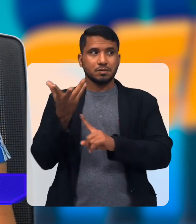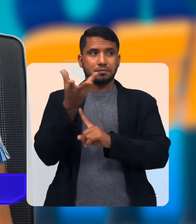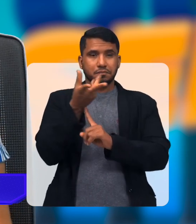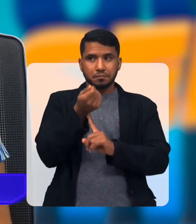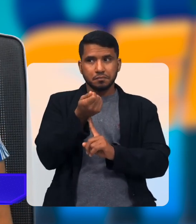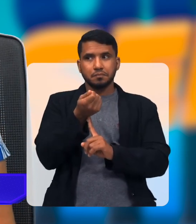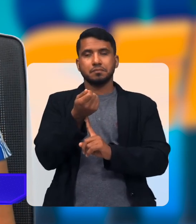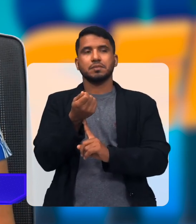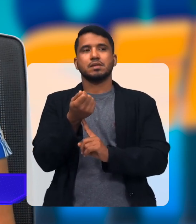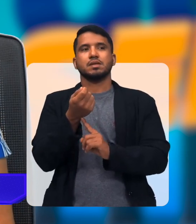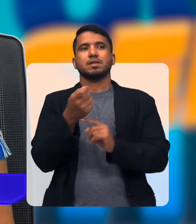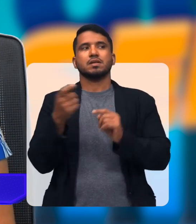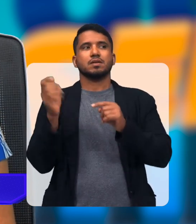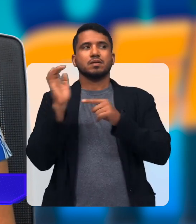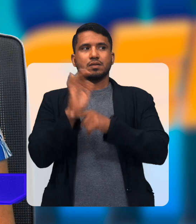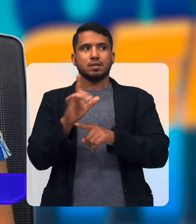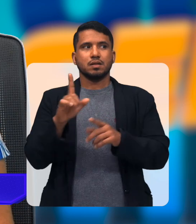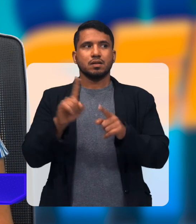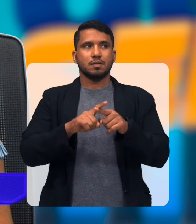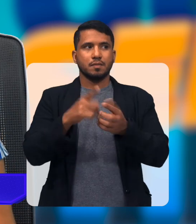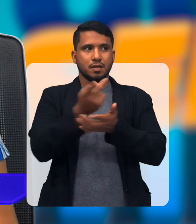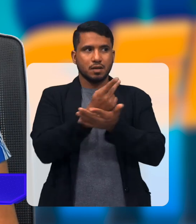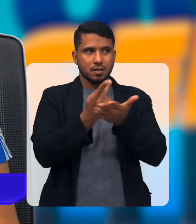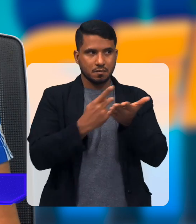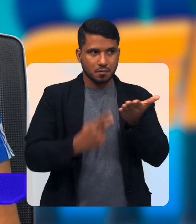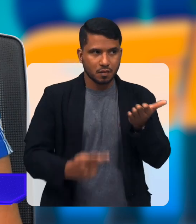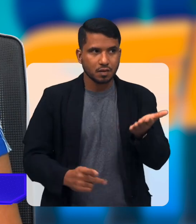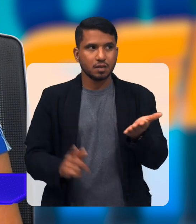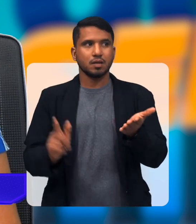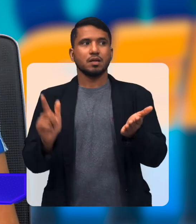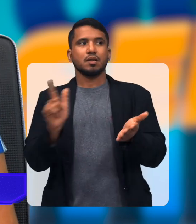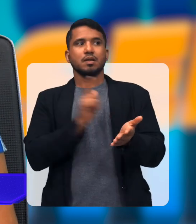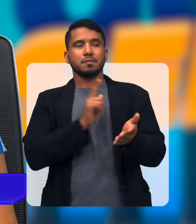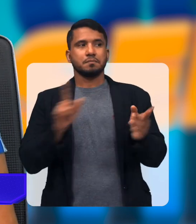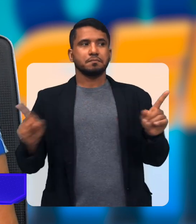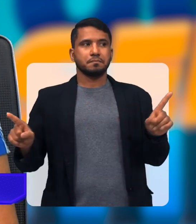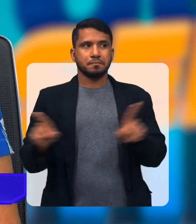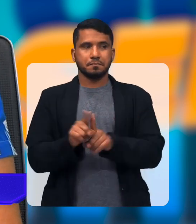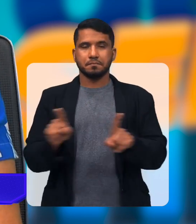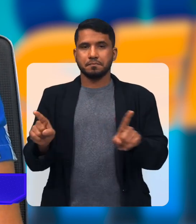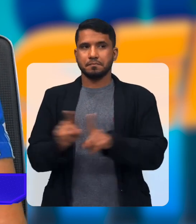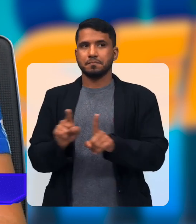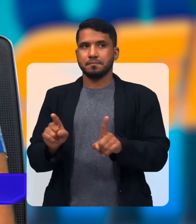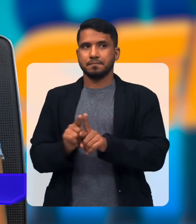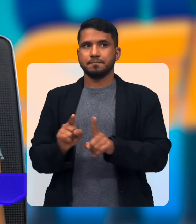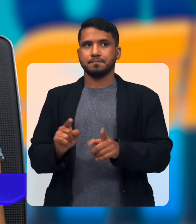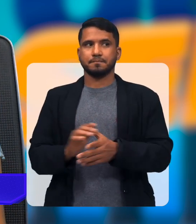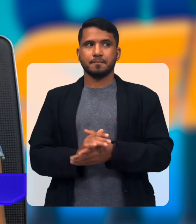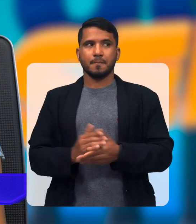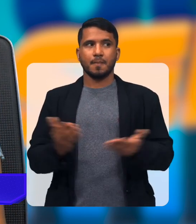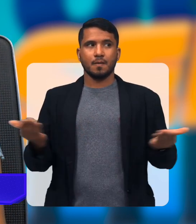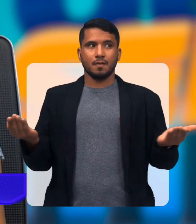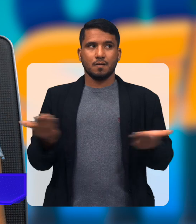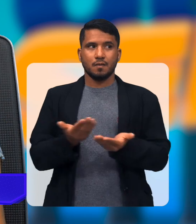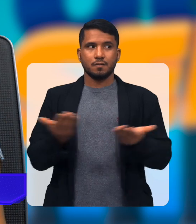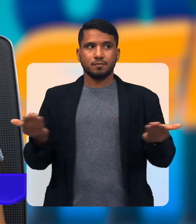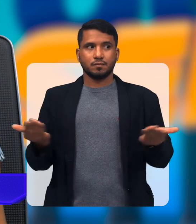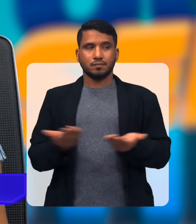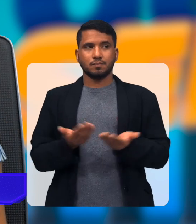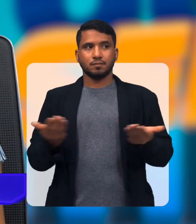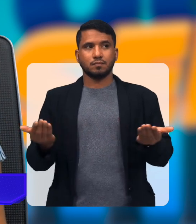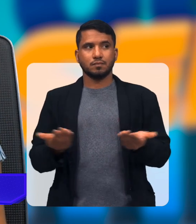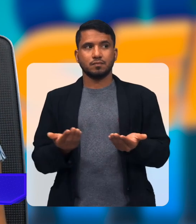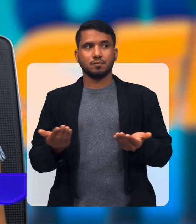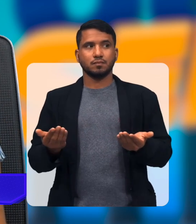Artistas que são Assistidos que são poetas Nós temos Agora